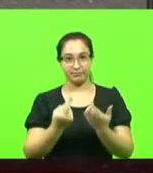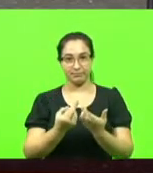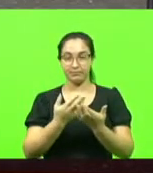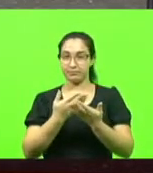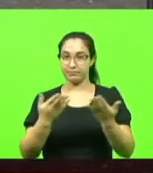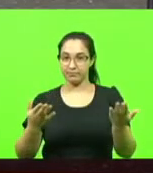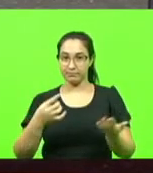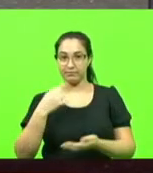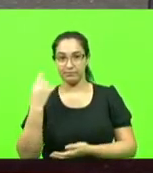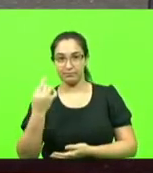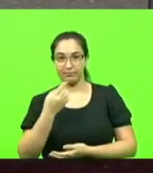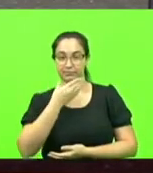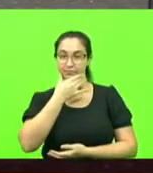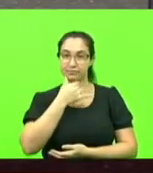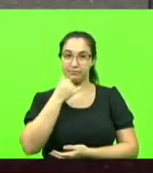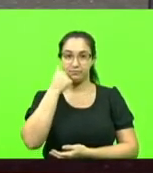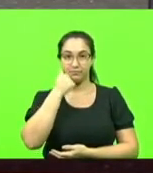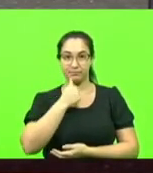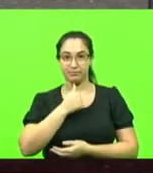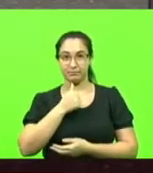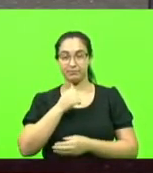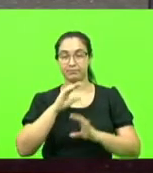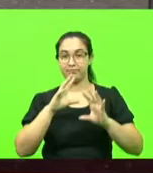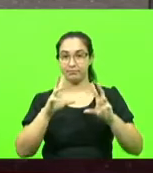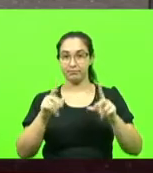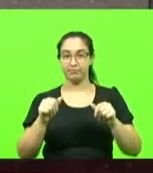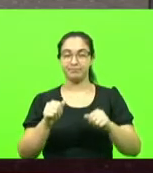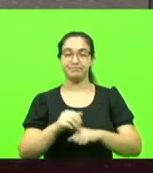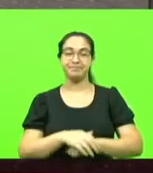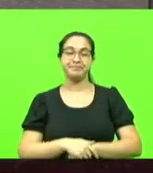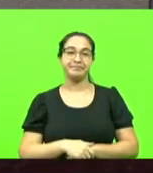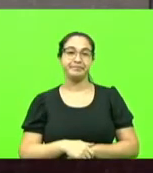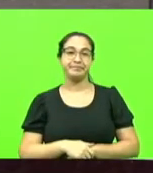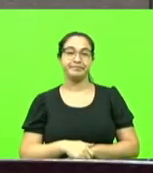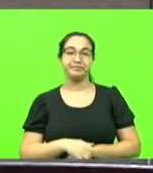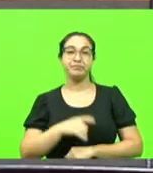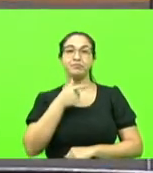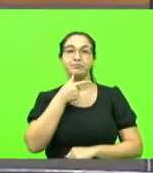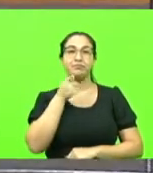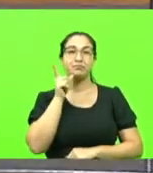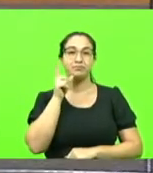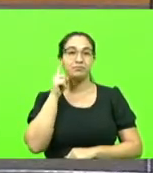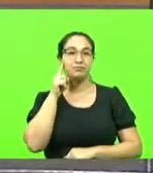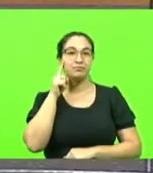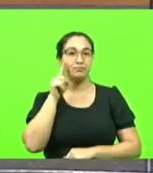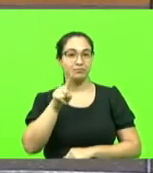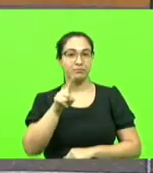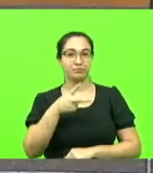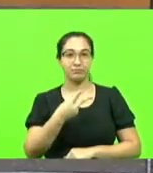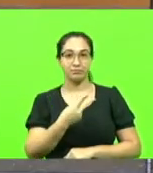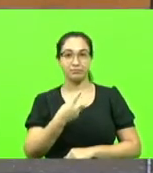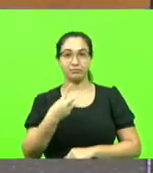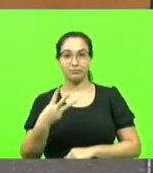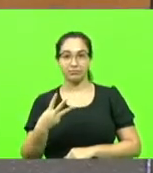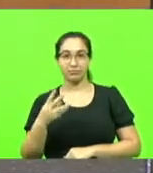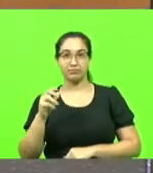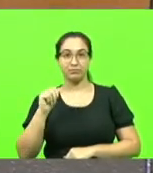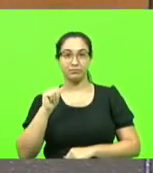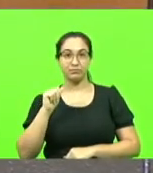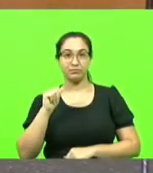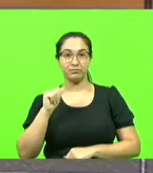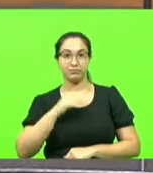senhores deputados, ontem, dia 23 de agosto, nós comemoramos o dia